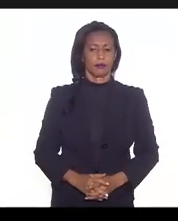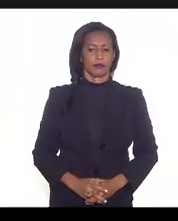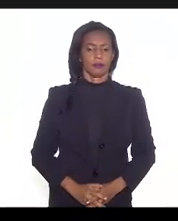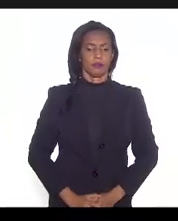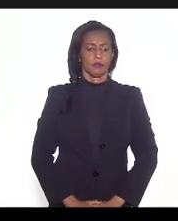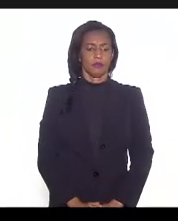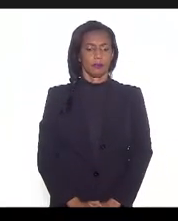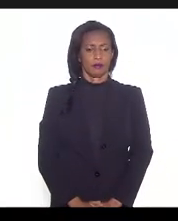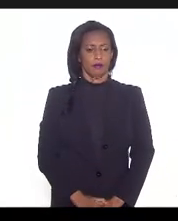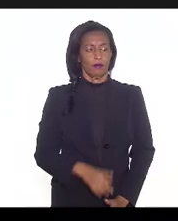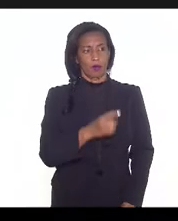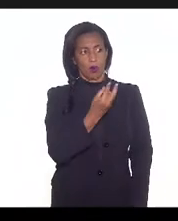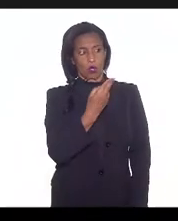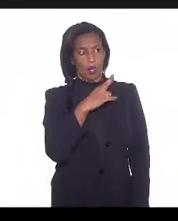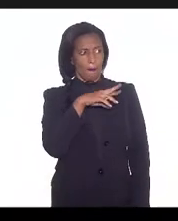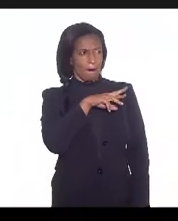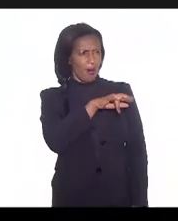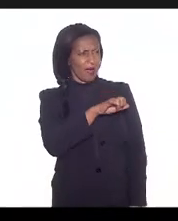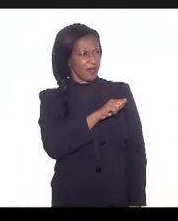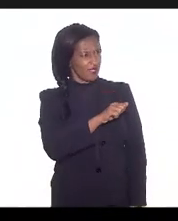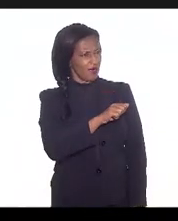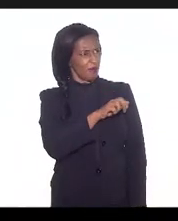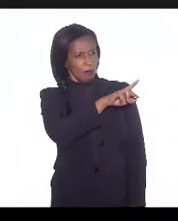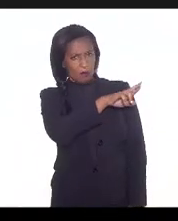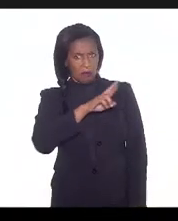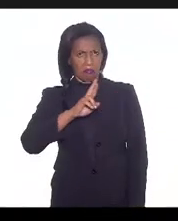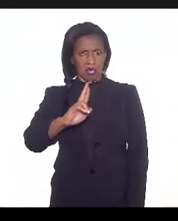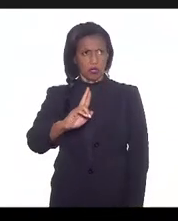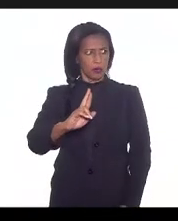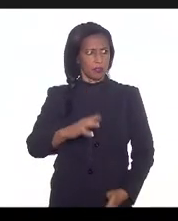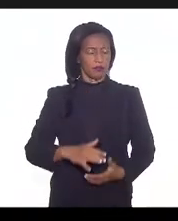doutora doutora Márcia pode responder por favor